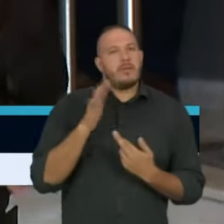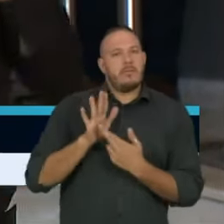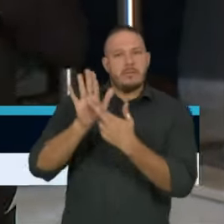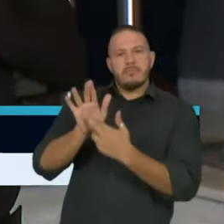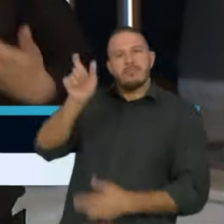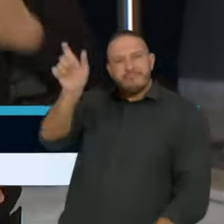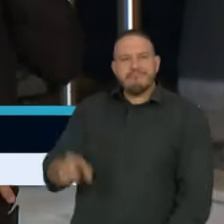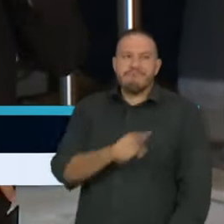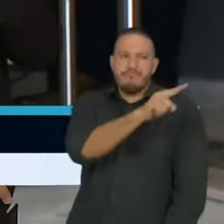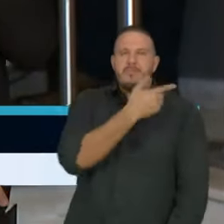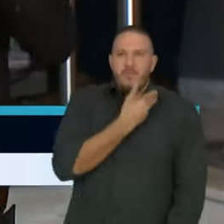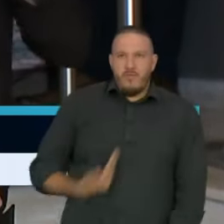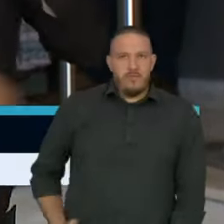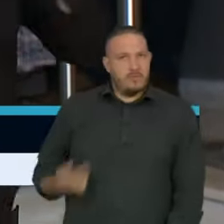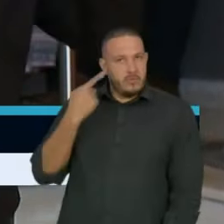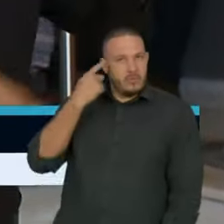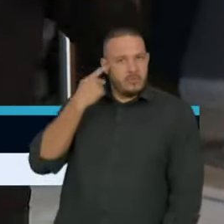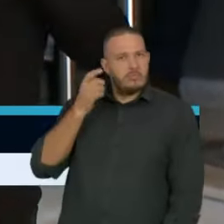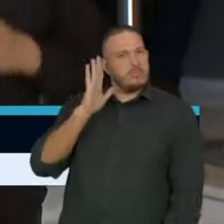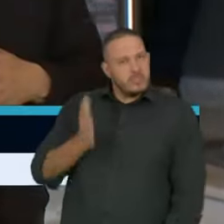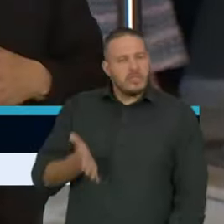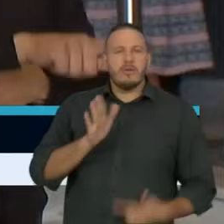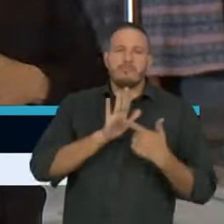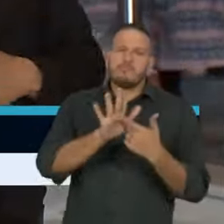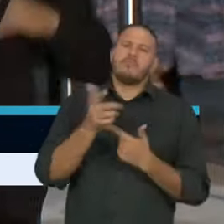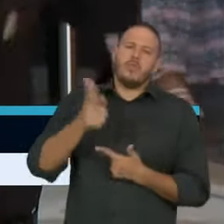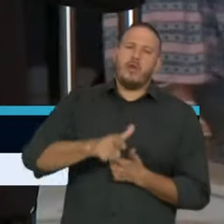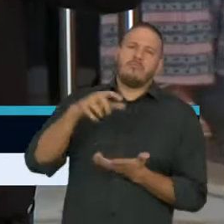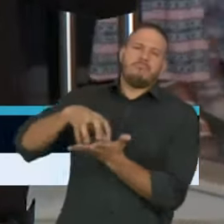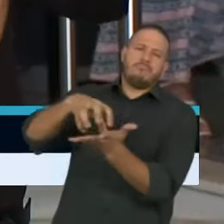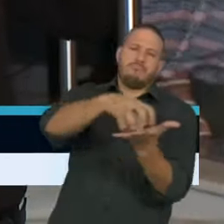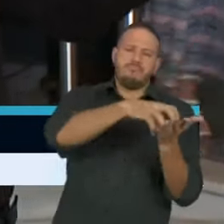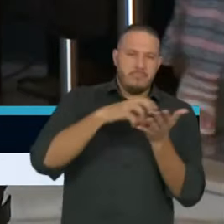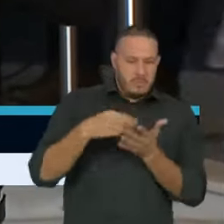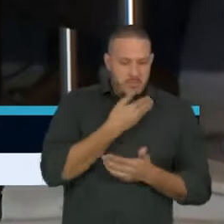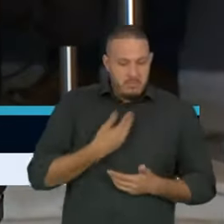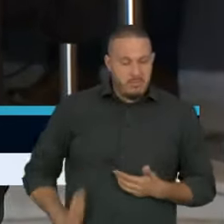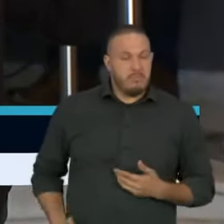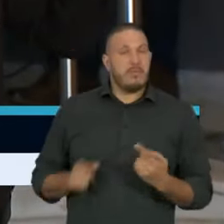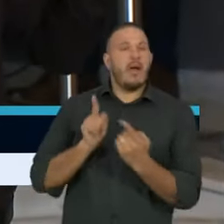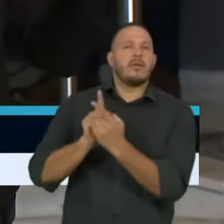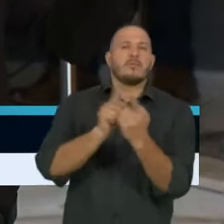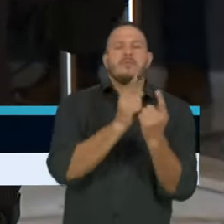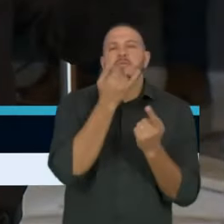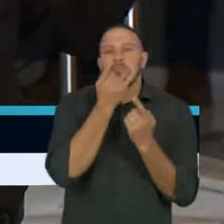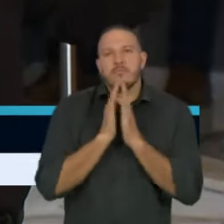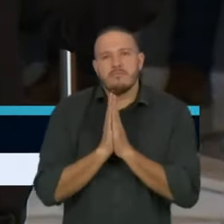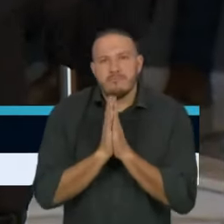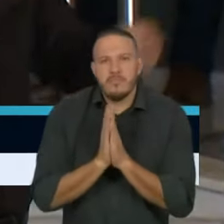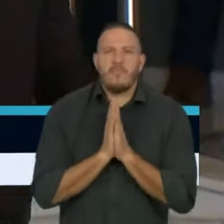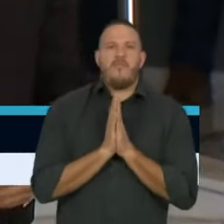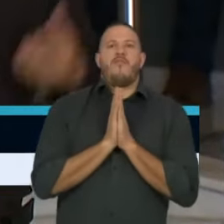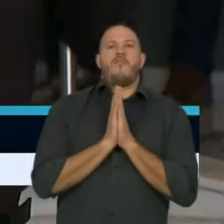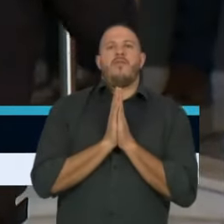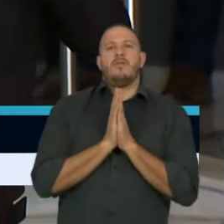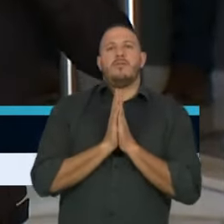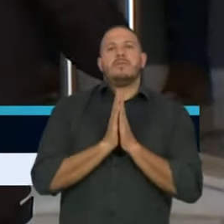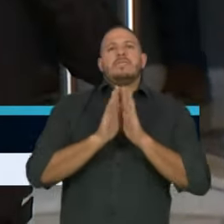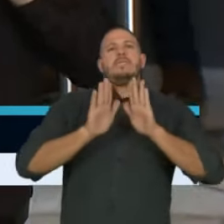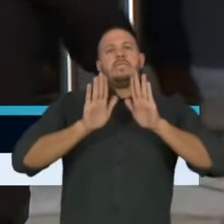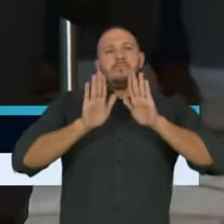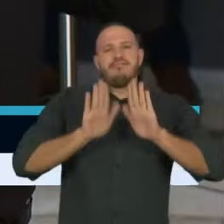governador, queria reiterar em nome das instituições públicas que atendem esses casos, por favor, fiquem em casa.